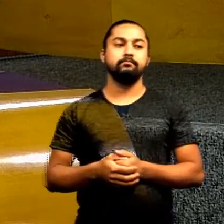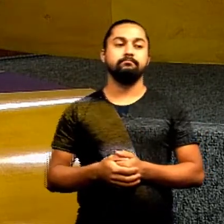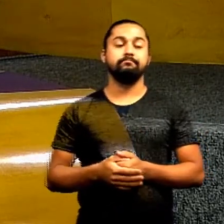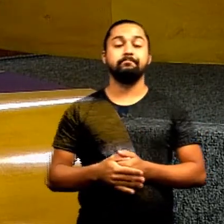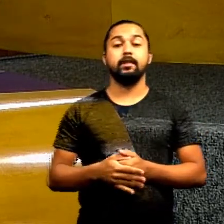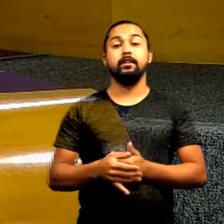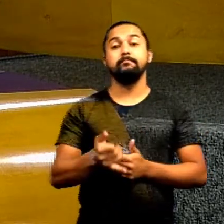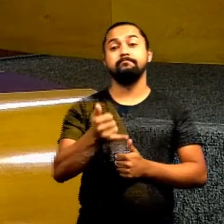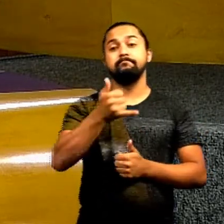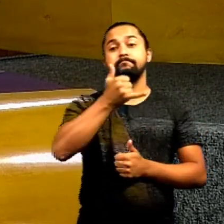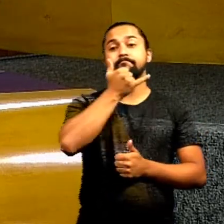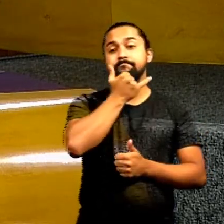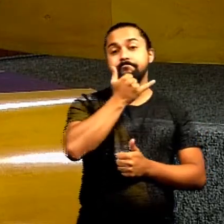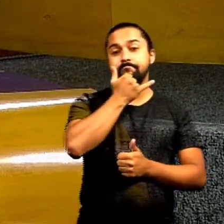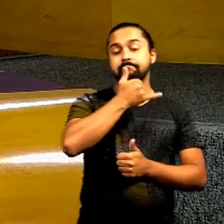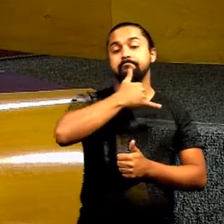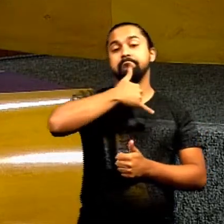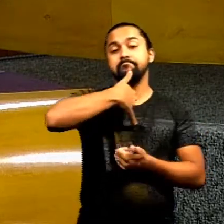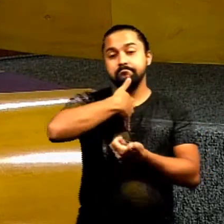Infelizmente,